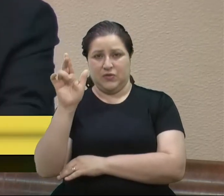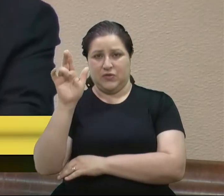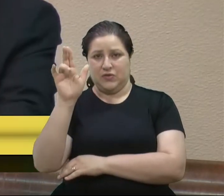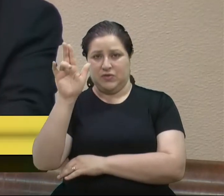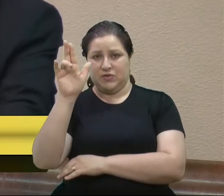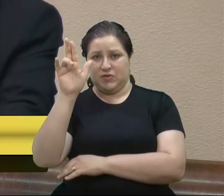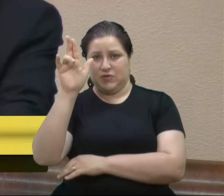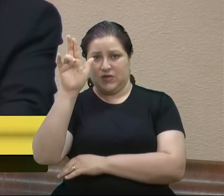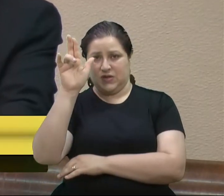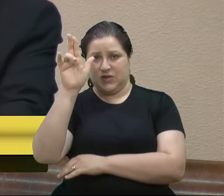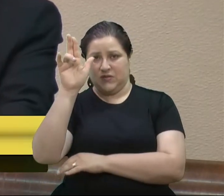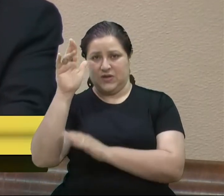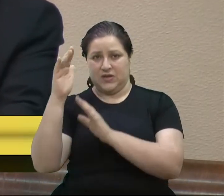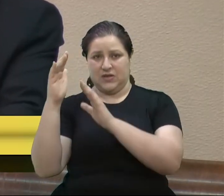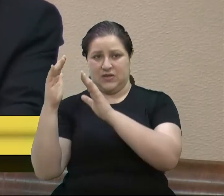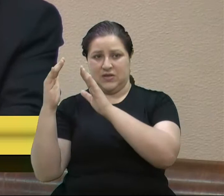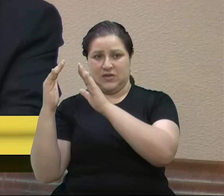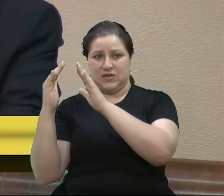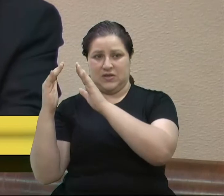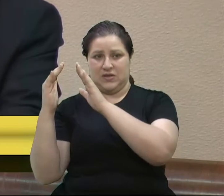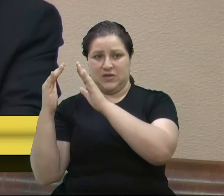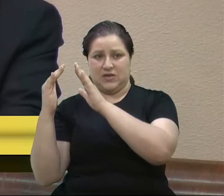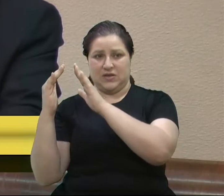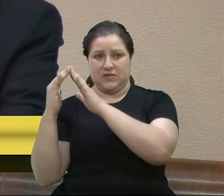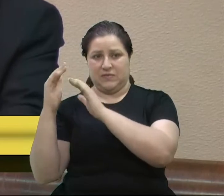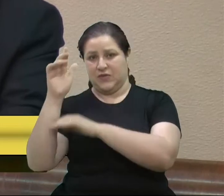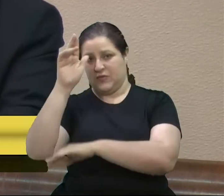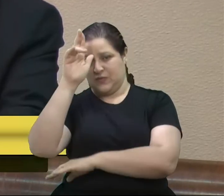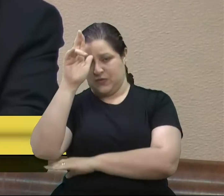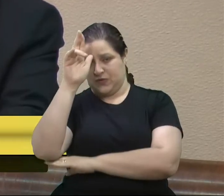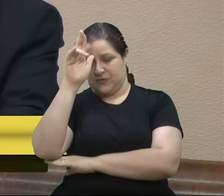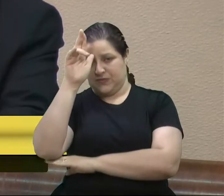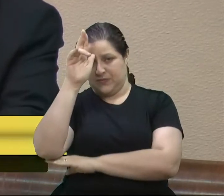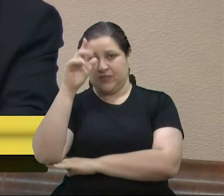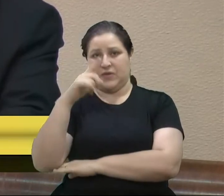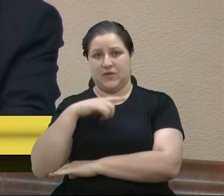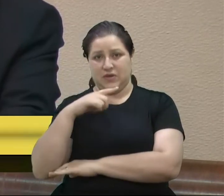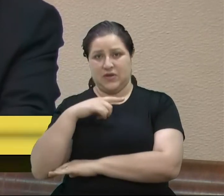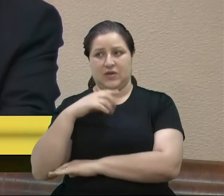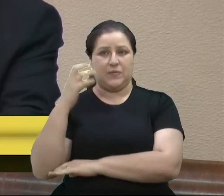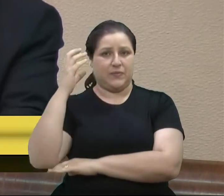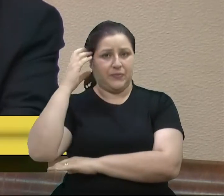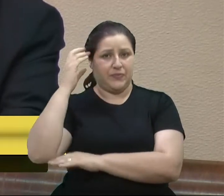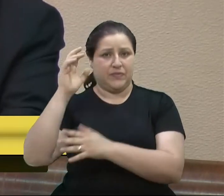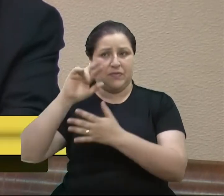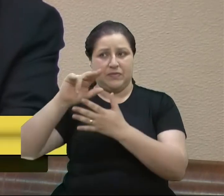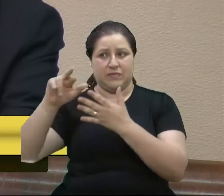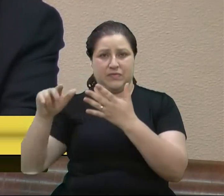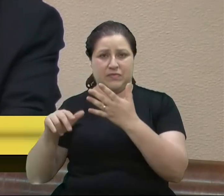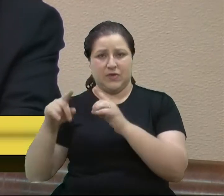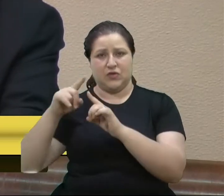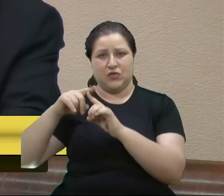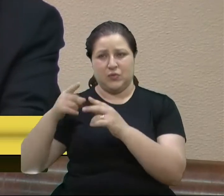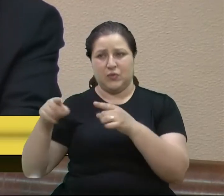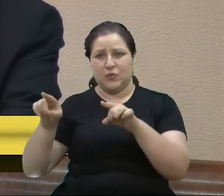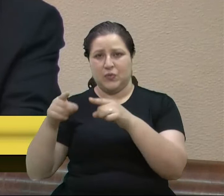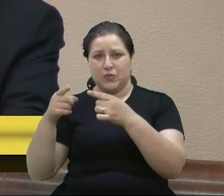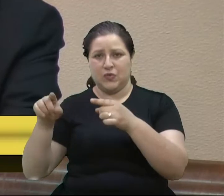número 40, e contamos com uma programação variada, além de estilos musicais,